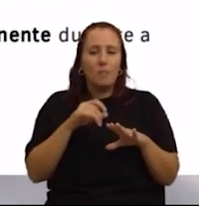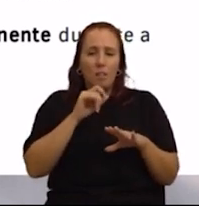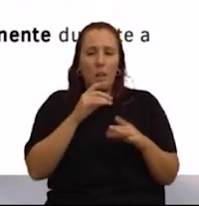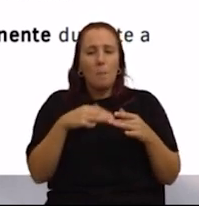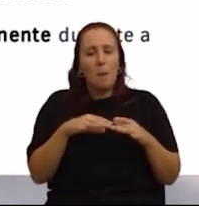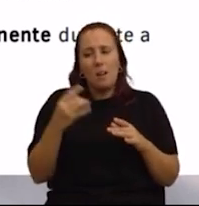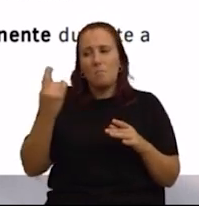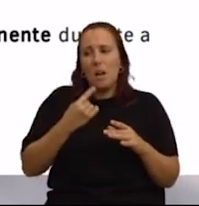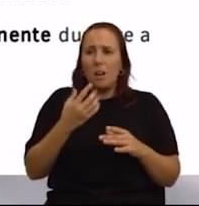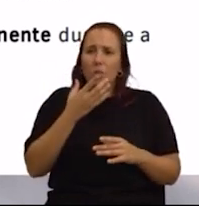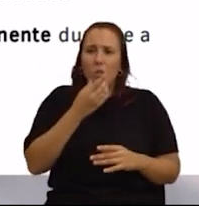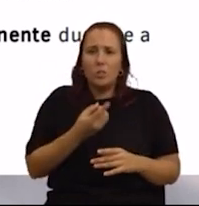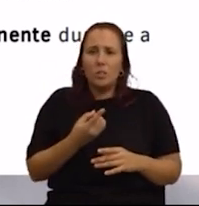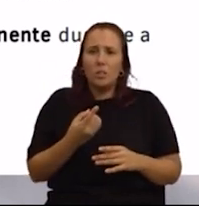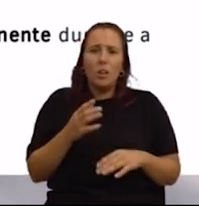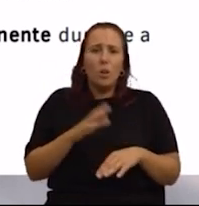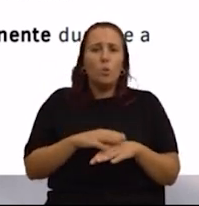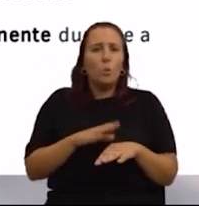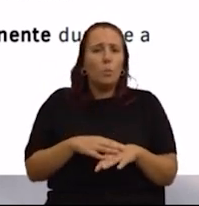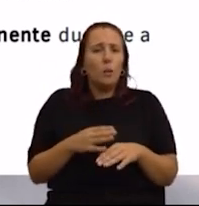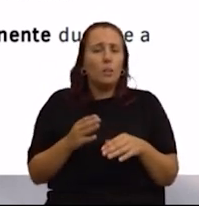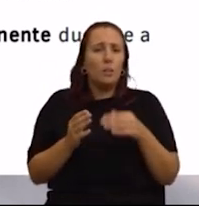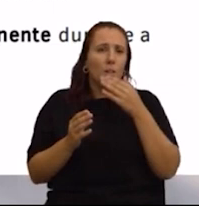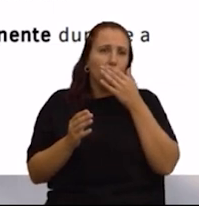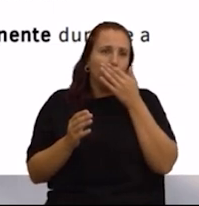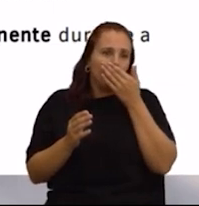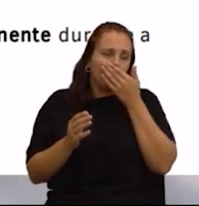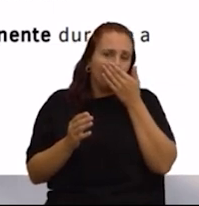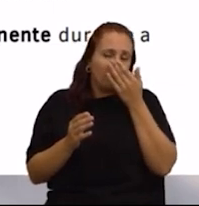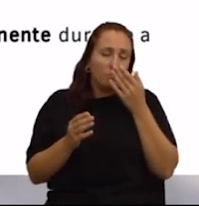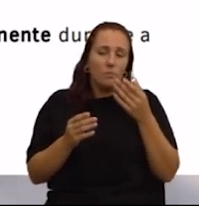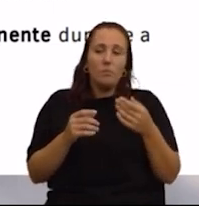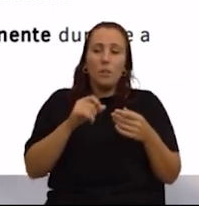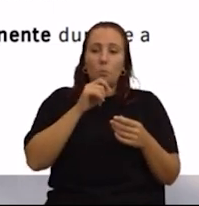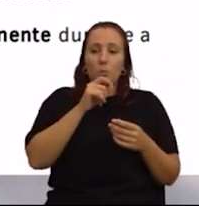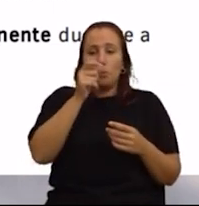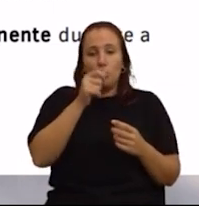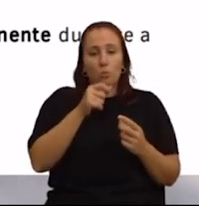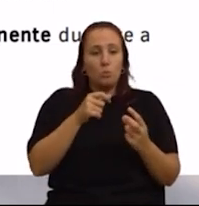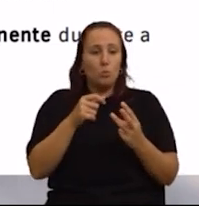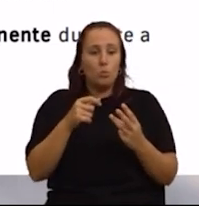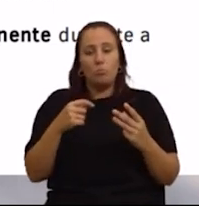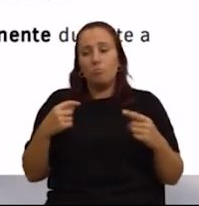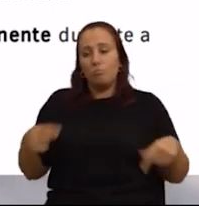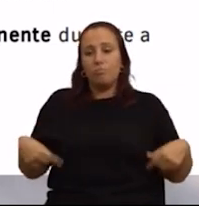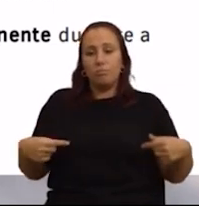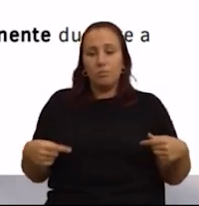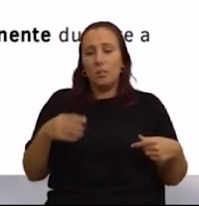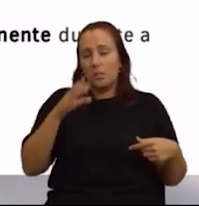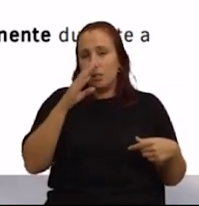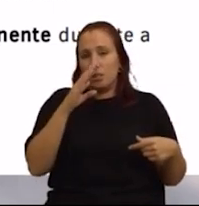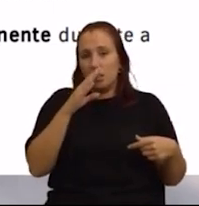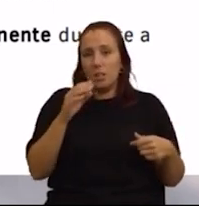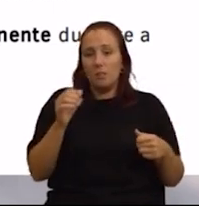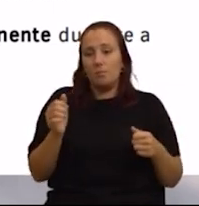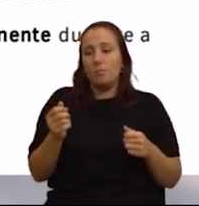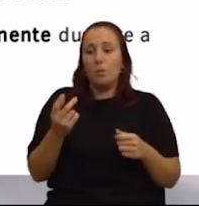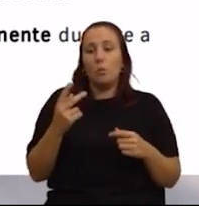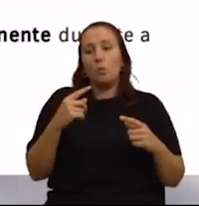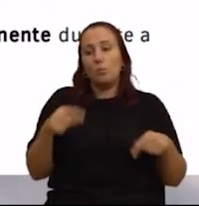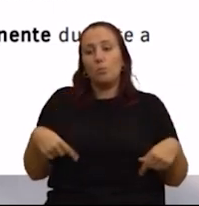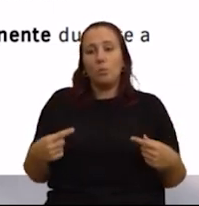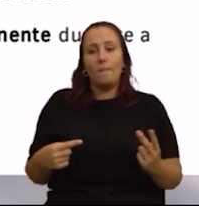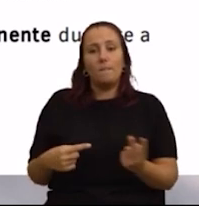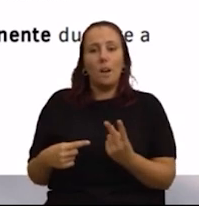forçadas a fazê-lo sozinhas porque não há possibilidade de duas ou mais pessoas em cadeiras de rodas, por exemplo, que se acompanhem uma ou outra,